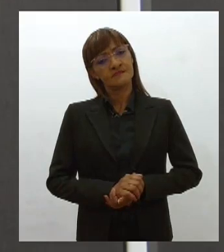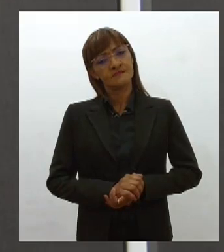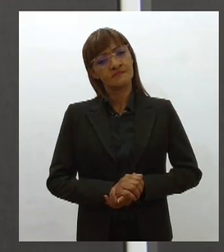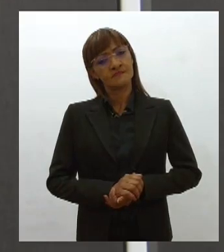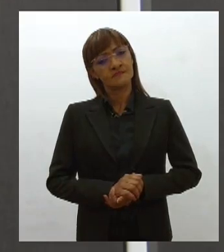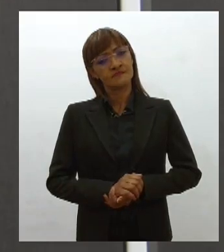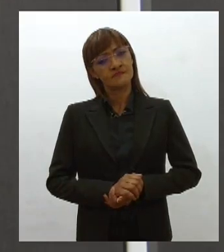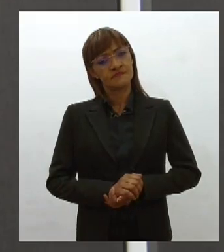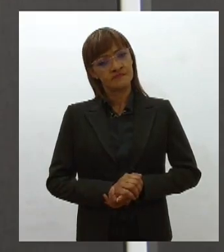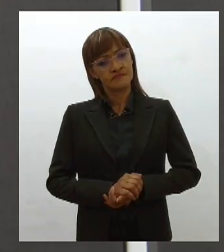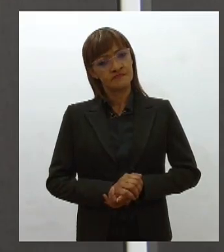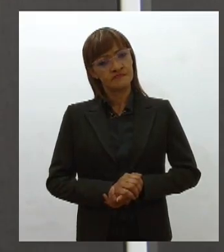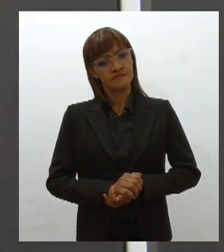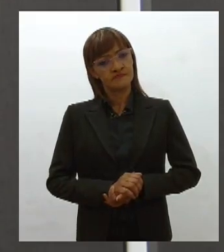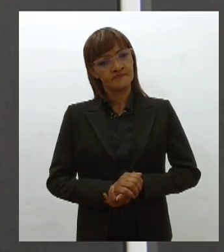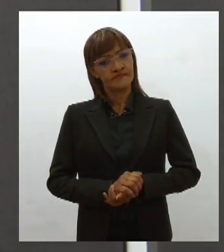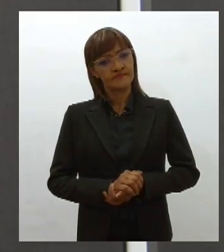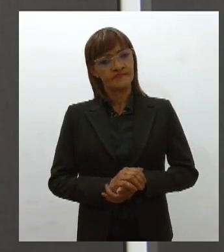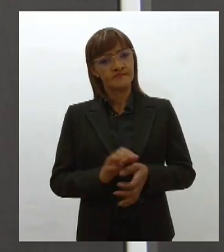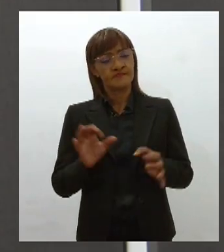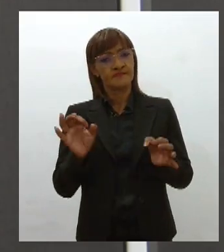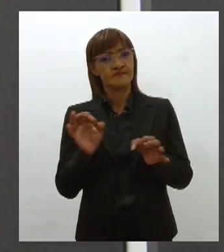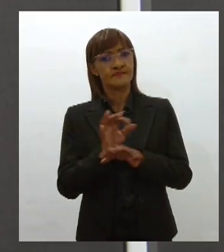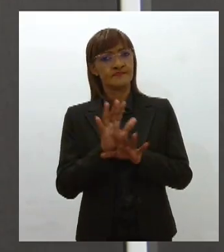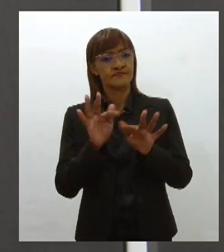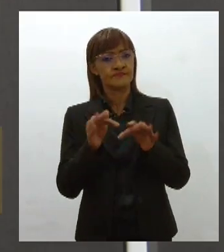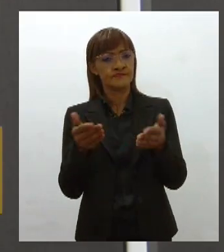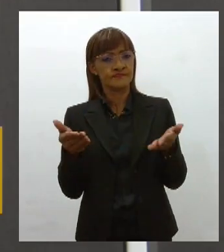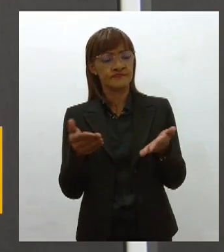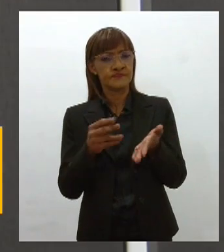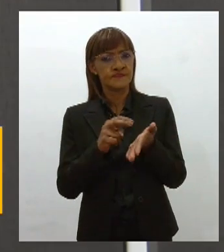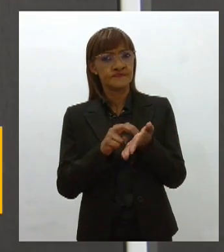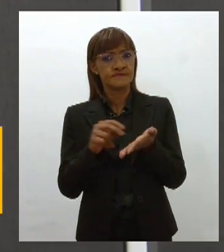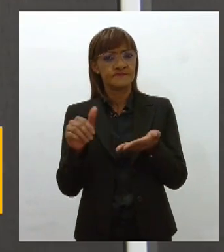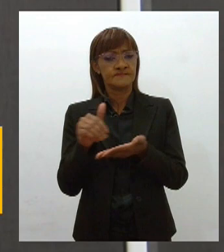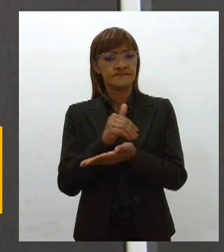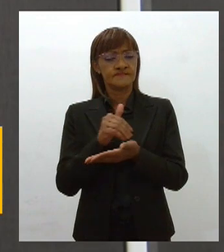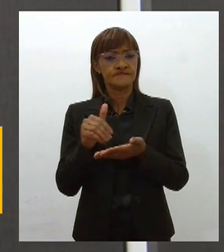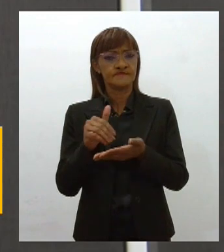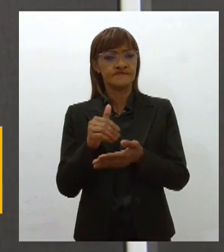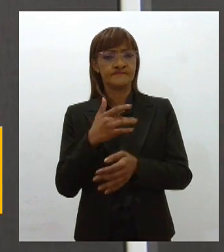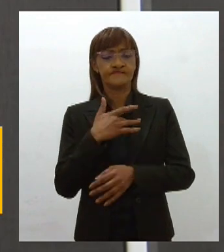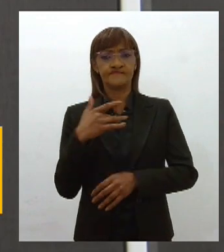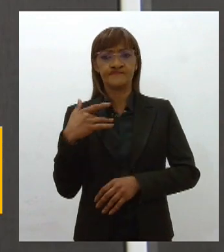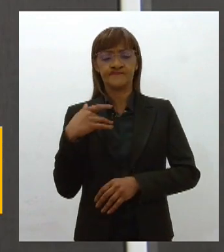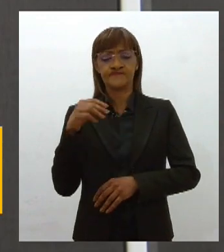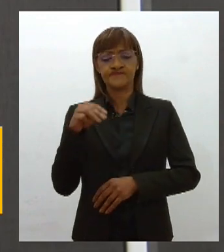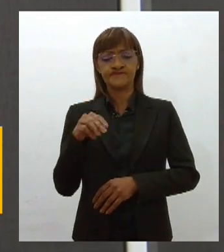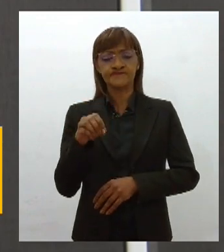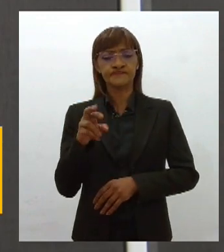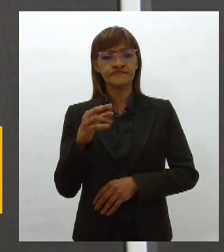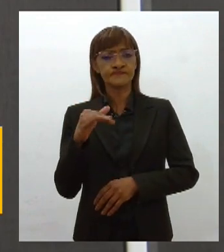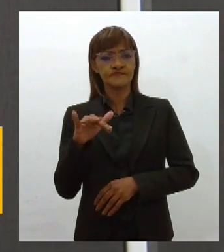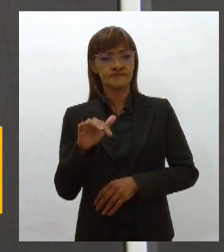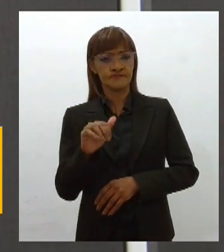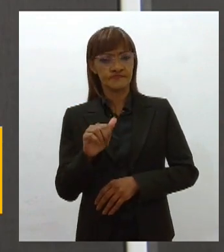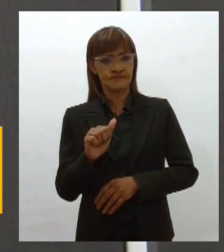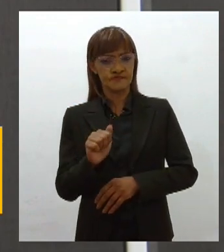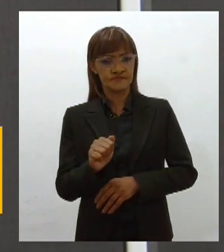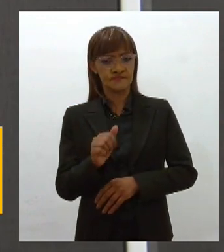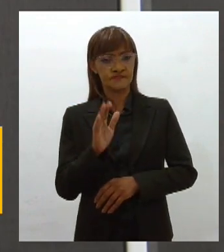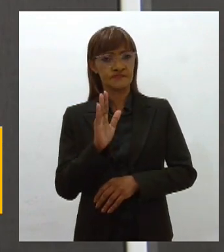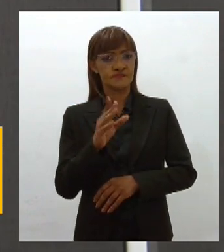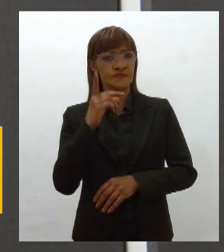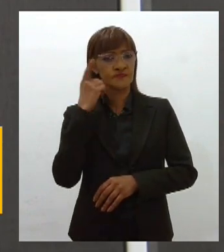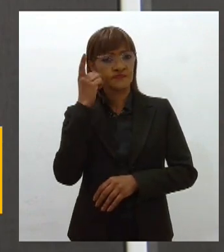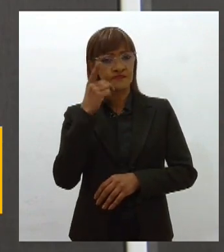E após os pronunciamentos da manhã de hoje, a secretária estadual da Saúde, Mércia Feitosa, prestou contas aos deputados sobre